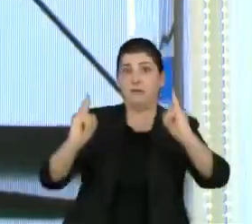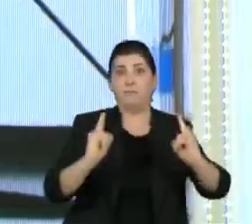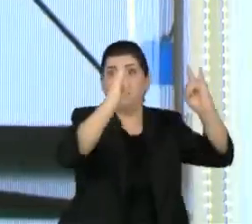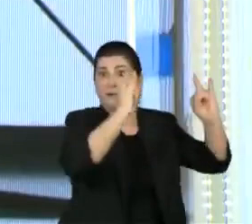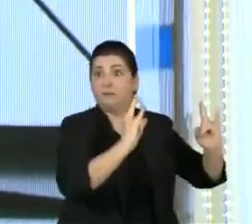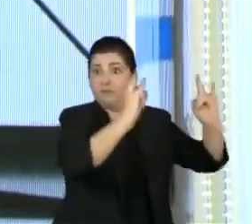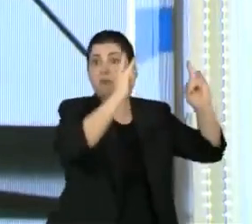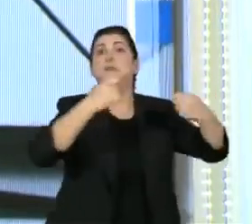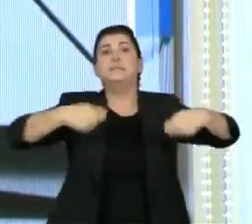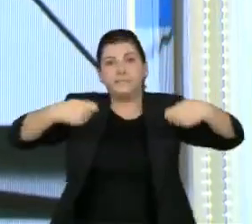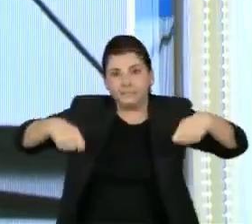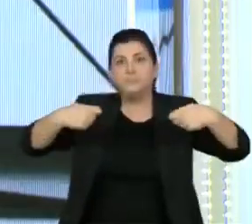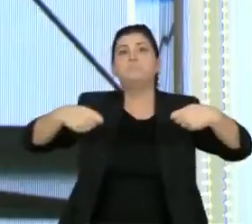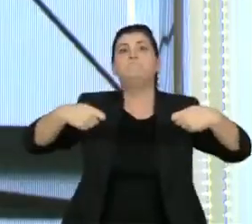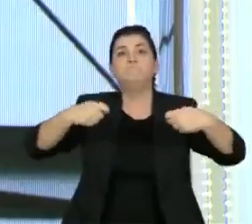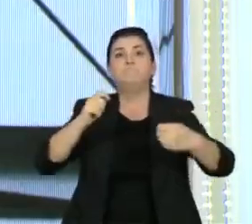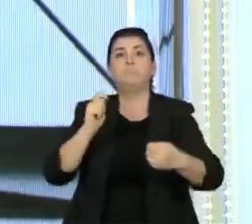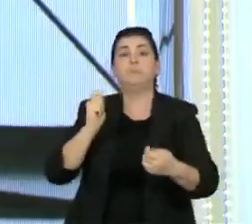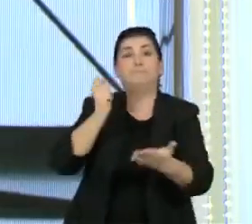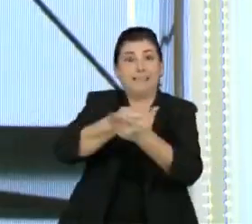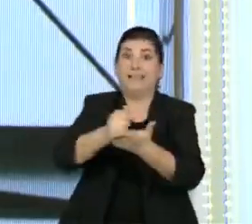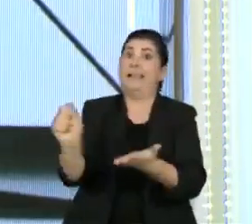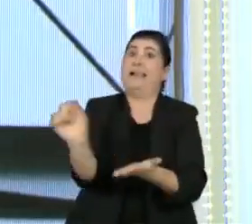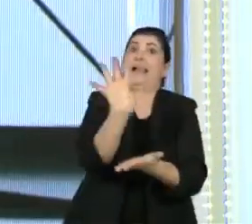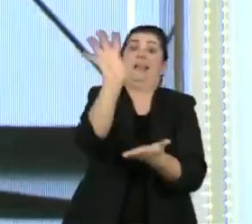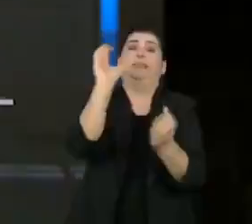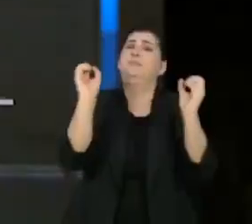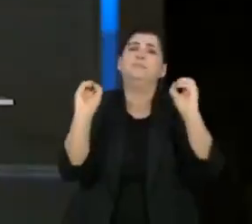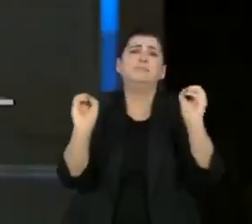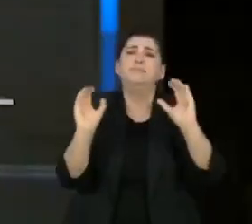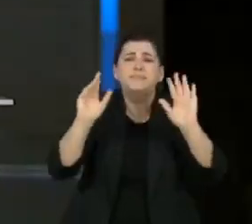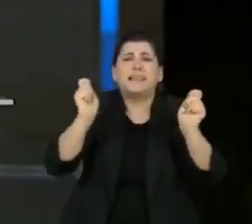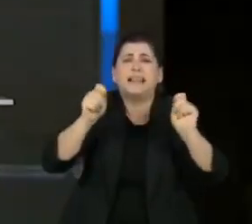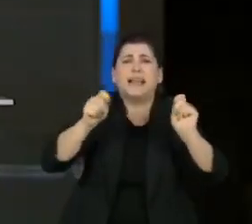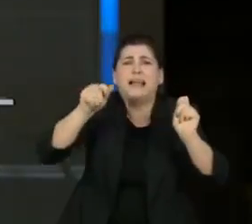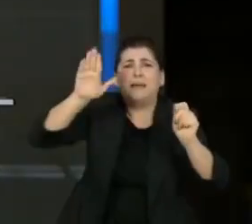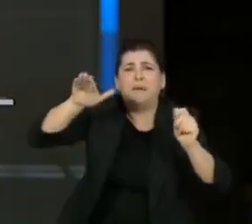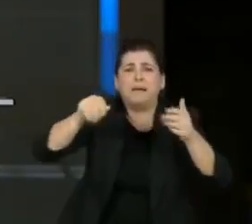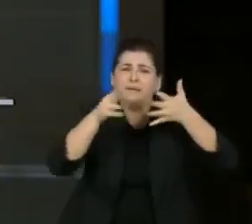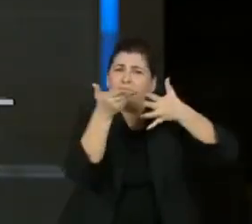e a pessoa não vai precisar gastar absolutamente nada, a não ser a prestação da casa. Obrigado. Obrigado. Obrigado. Obrigado. Obrigado.